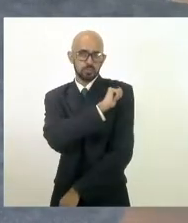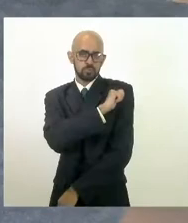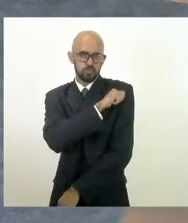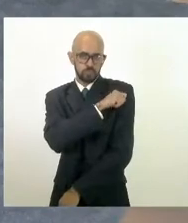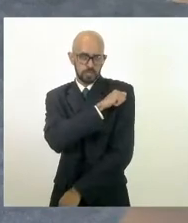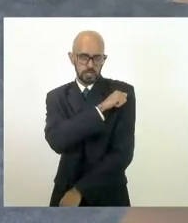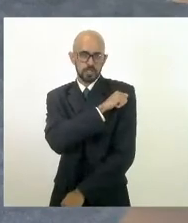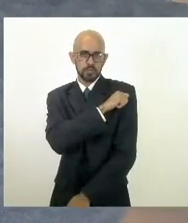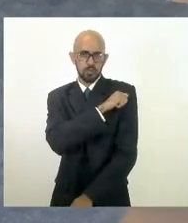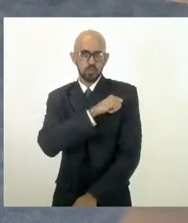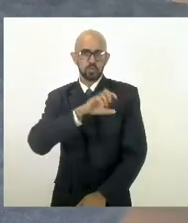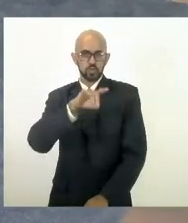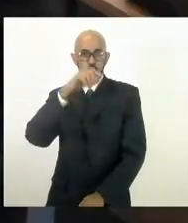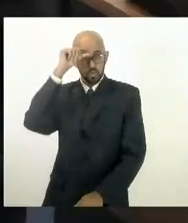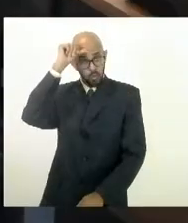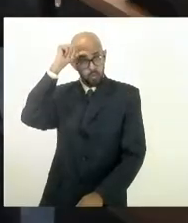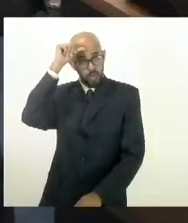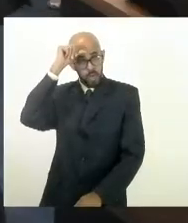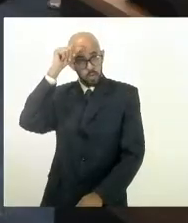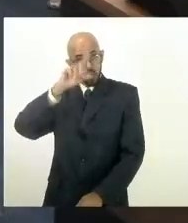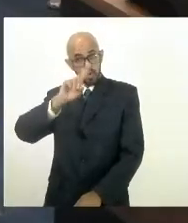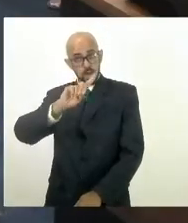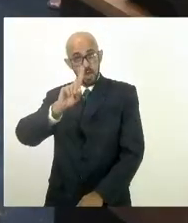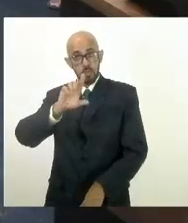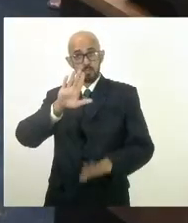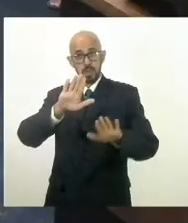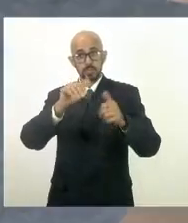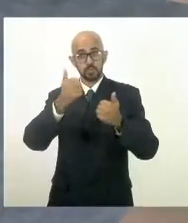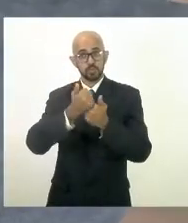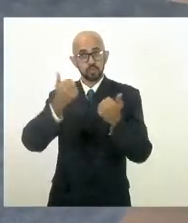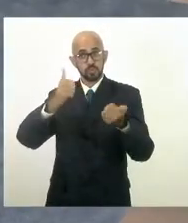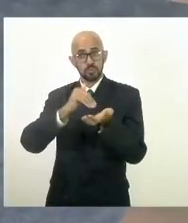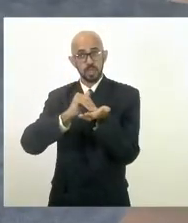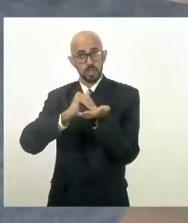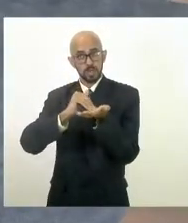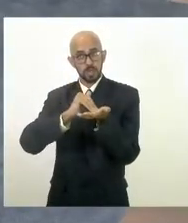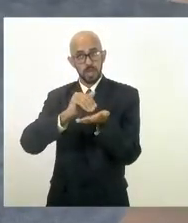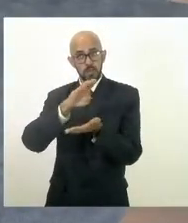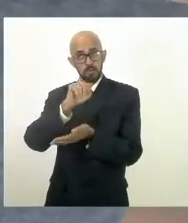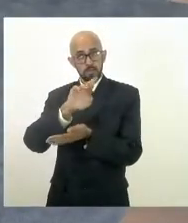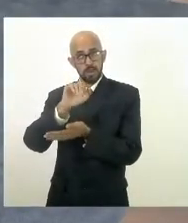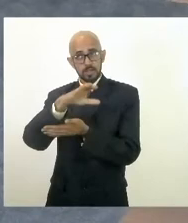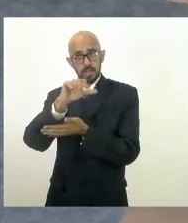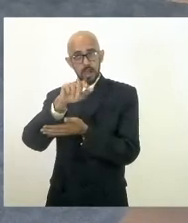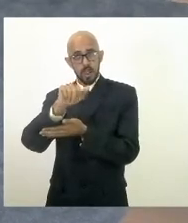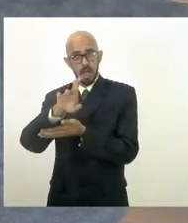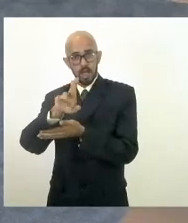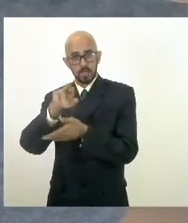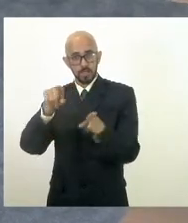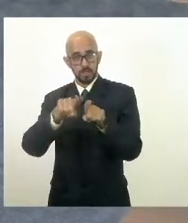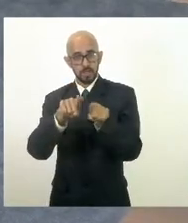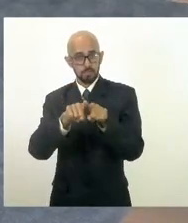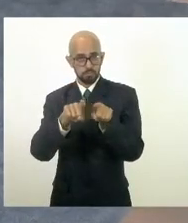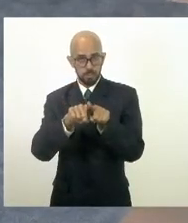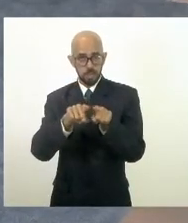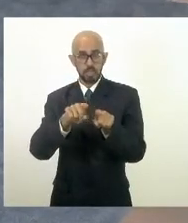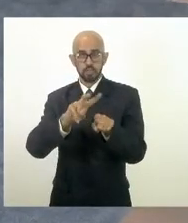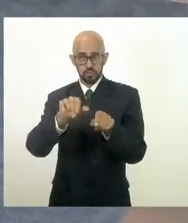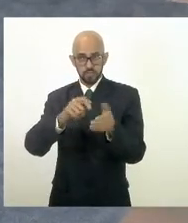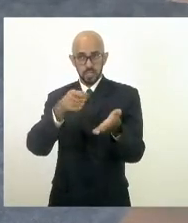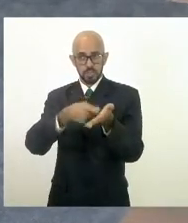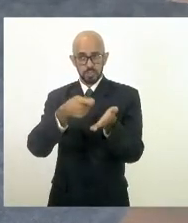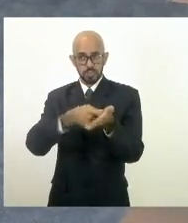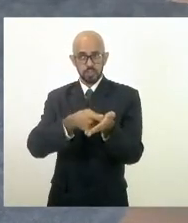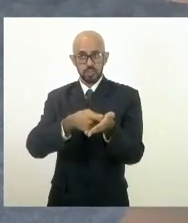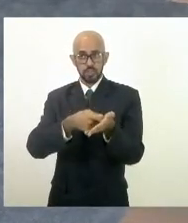cobrança não só do governador mas do super secretário Barcelar afinal de contas que é ele que tem a caneta com a tinta então nós vamos cobrá-lo estarei